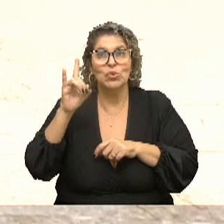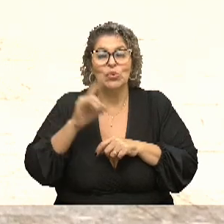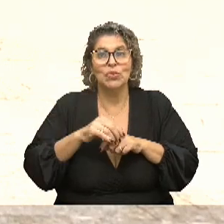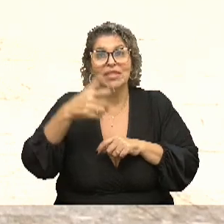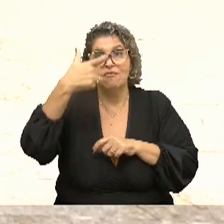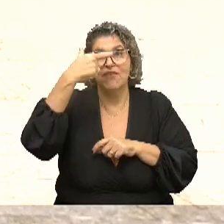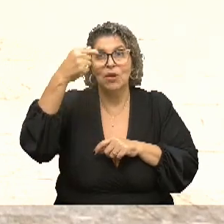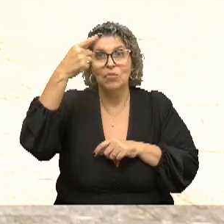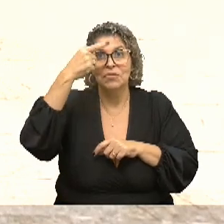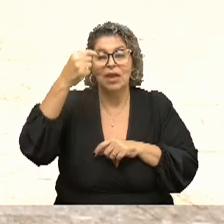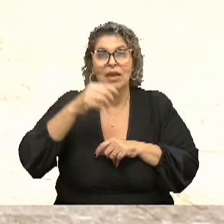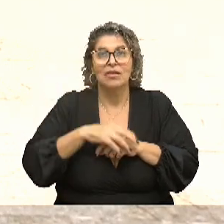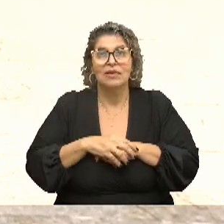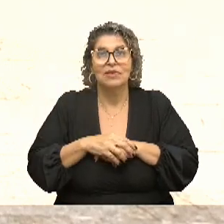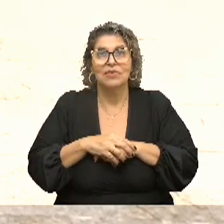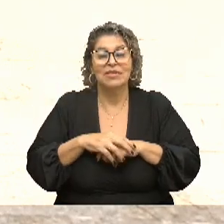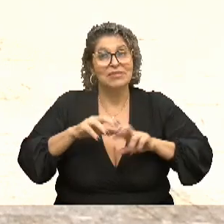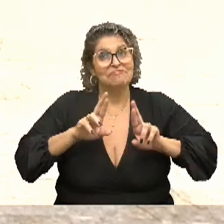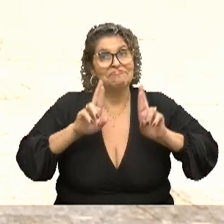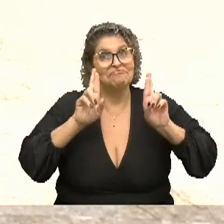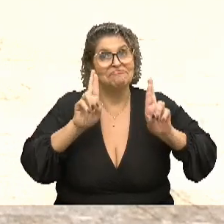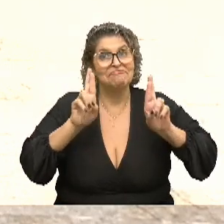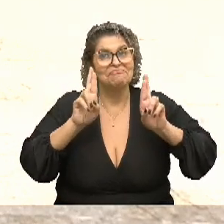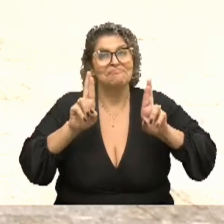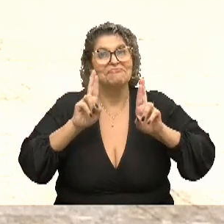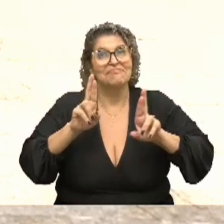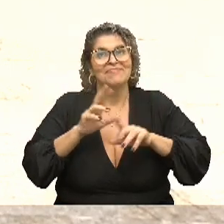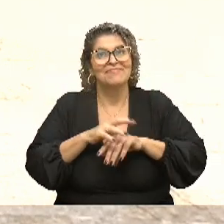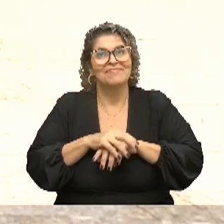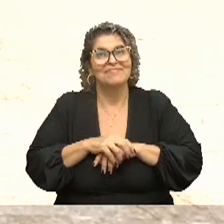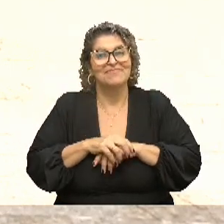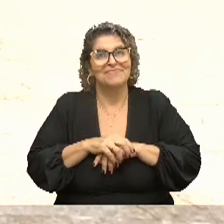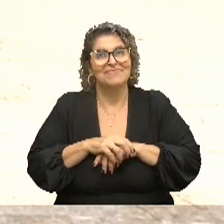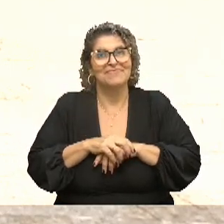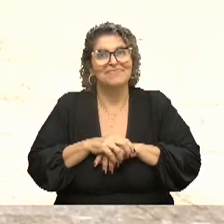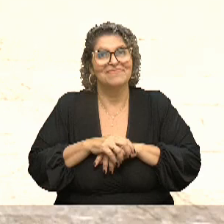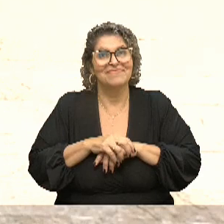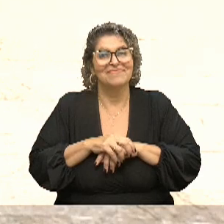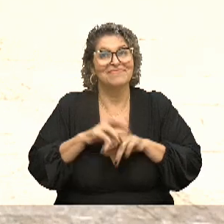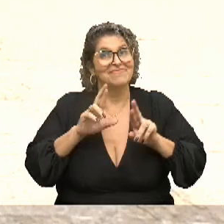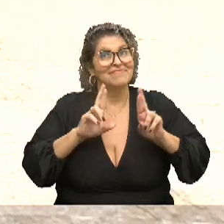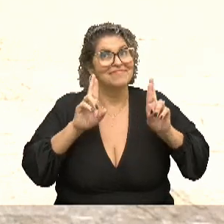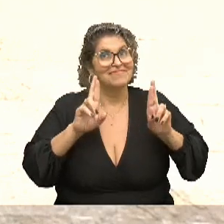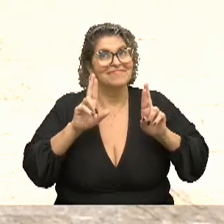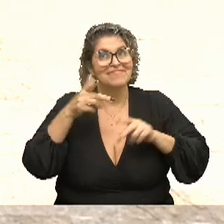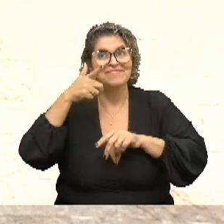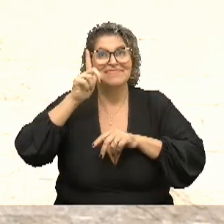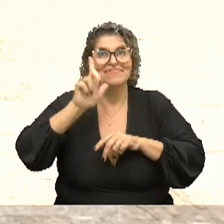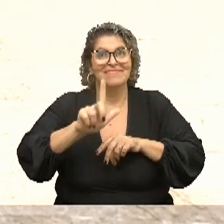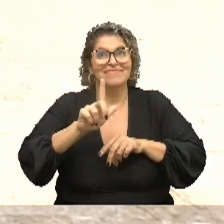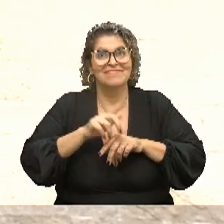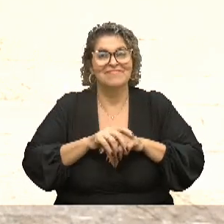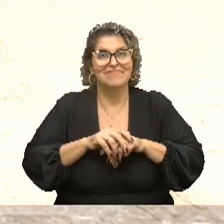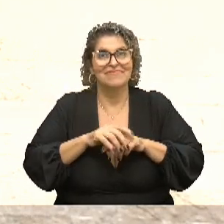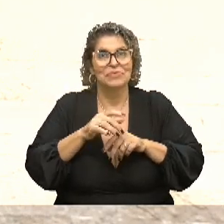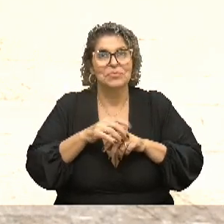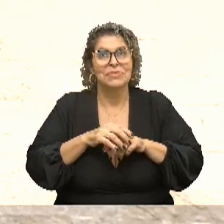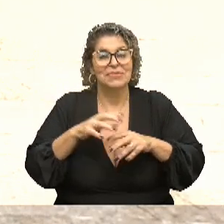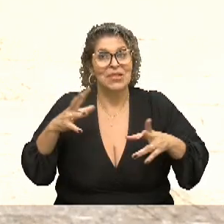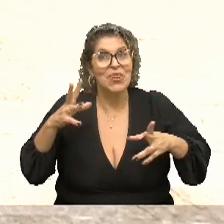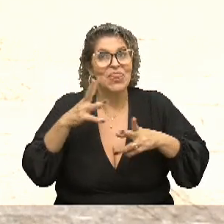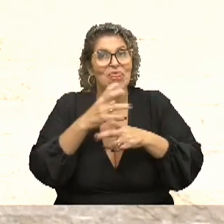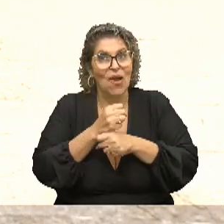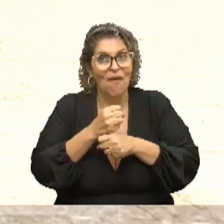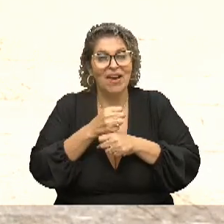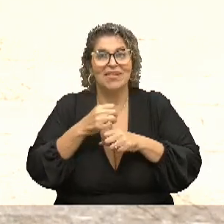universidade, e espero conseguir ter nota suficiente para